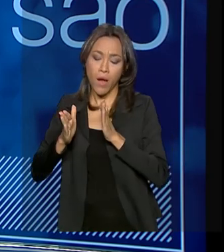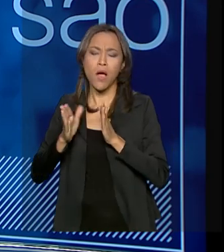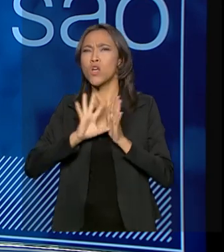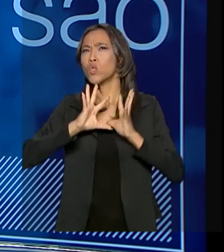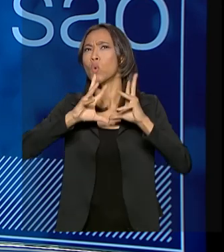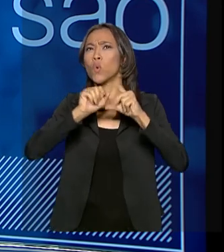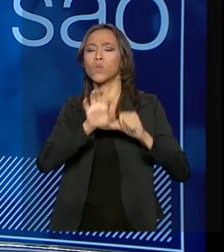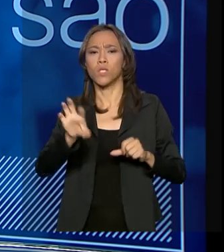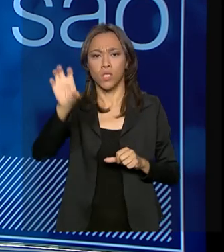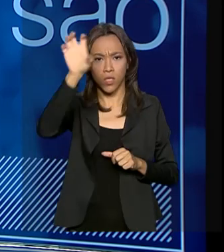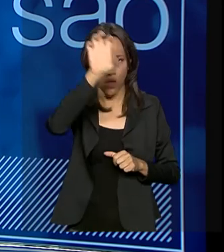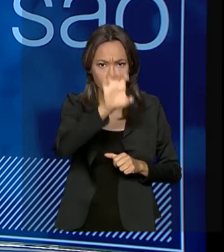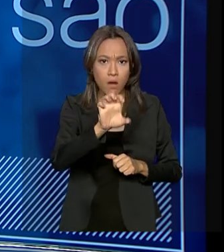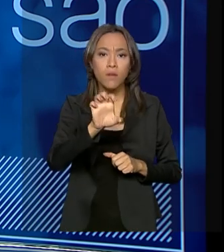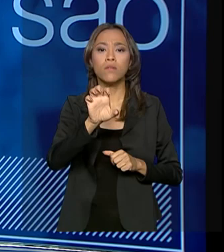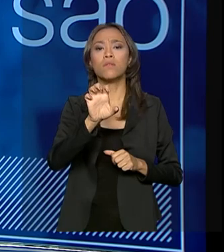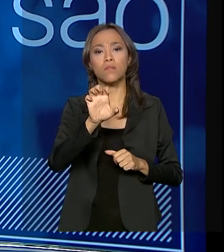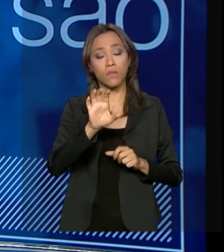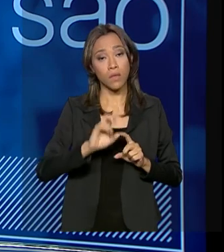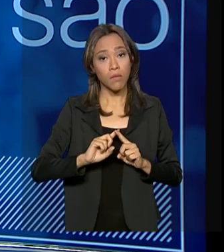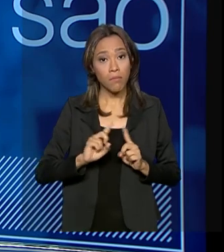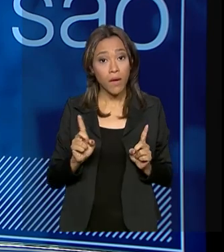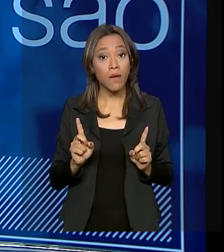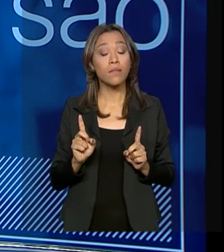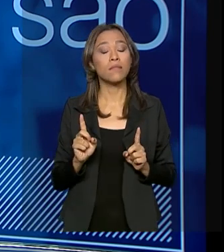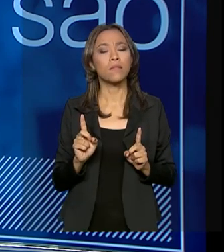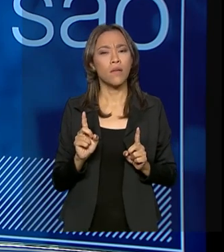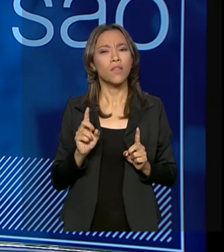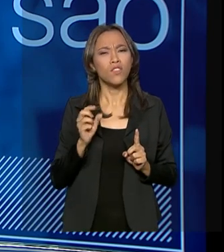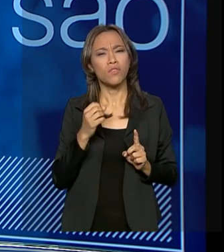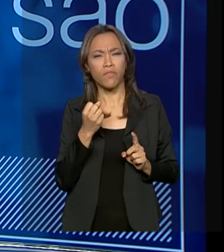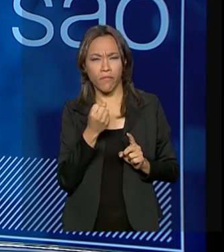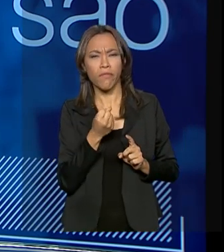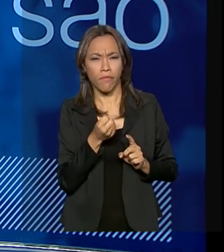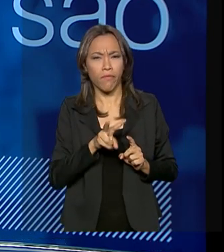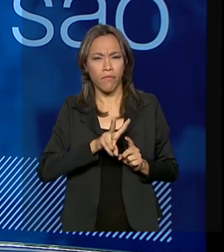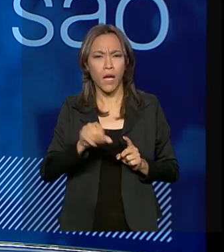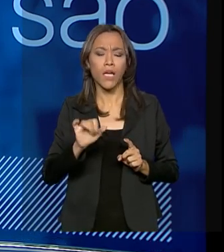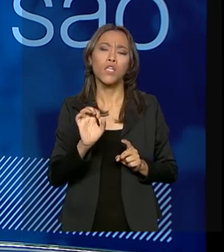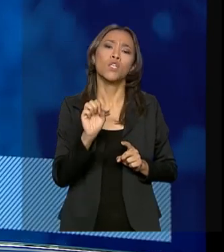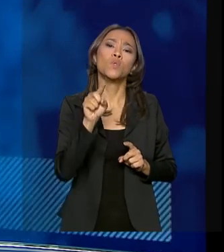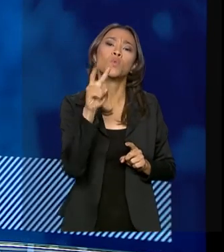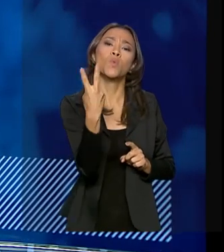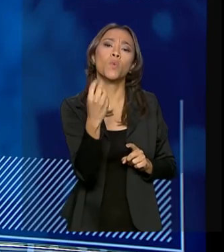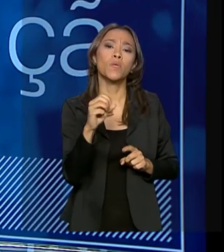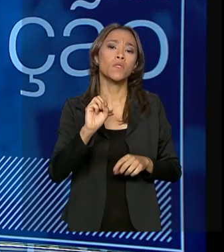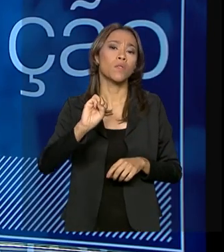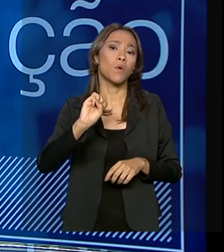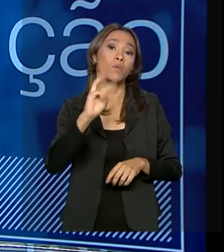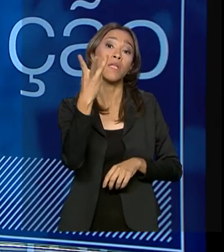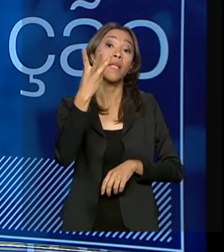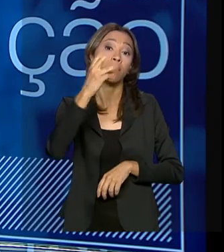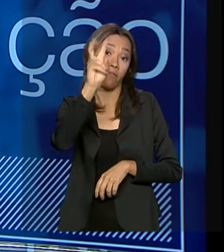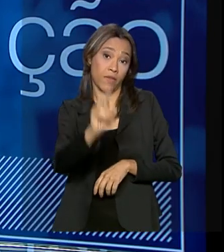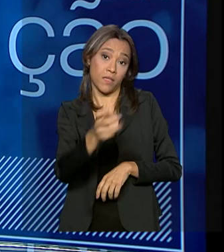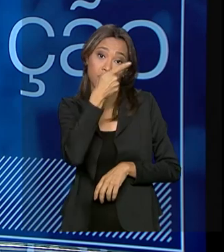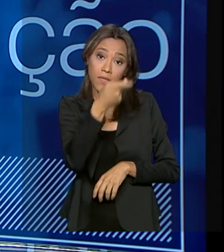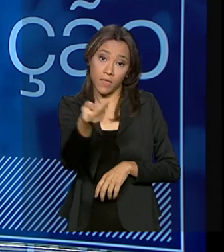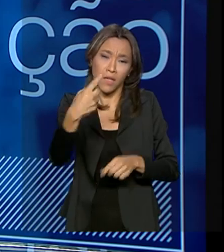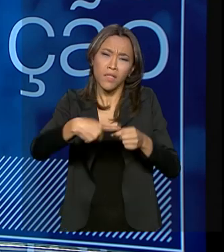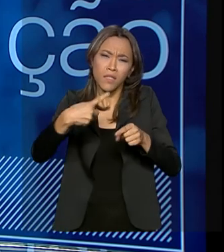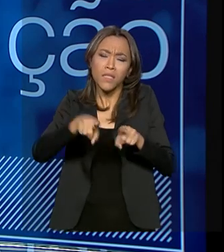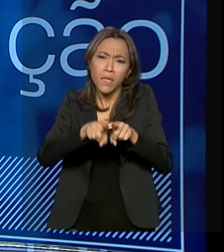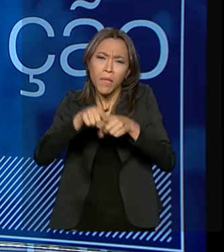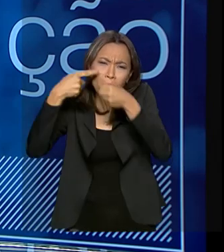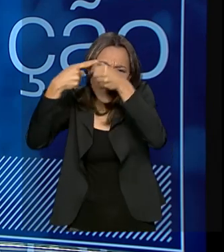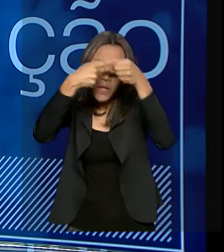estados, mas vários deles, vamos duas ou três vezes e no interior. E por que é tão importante?